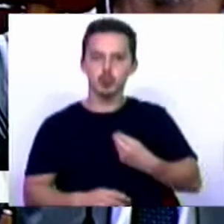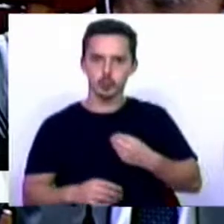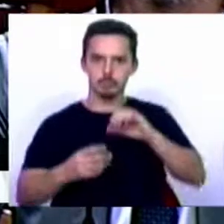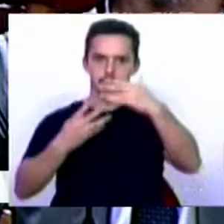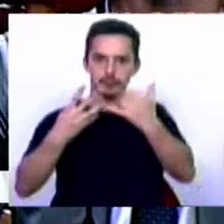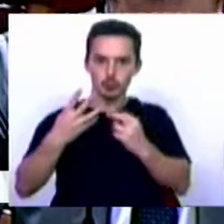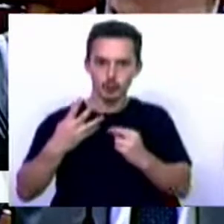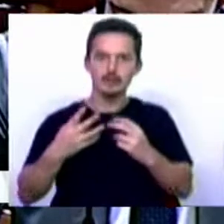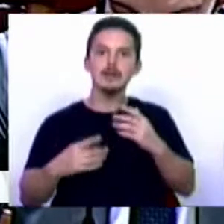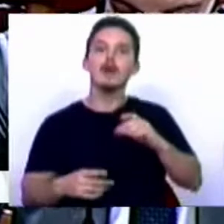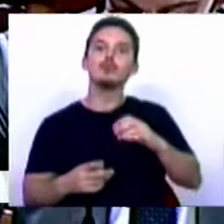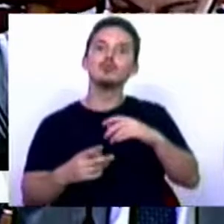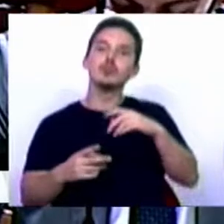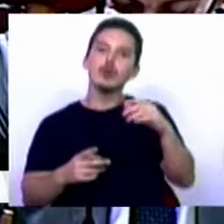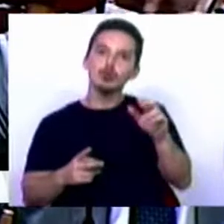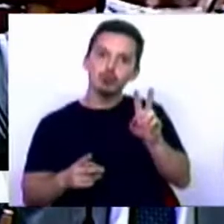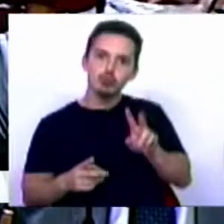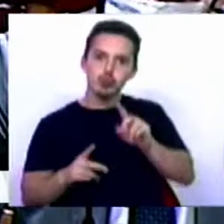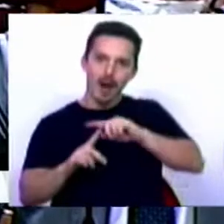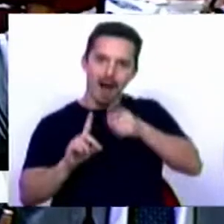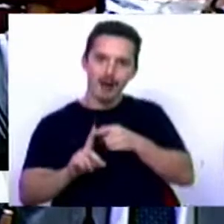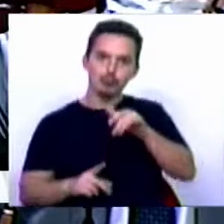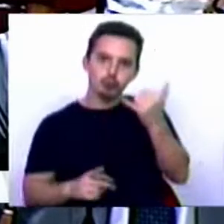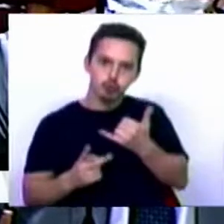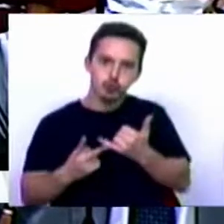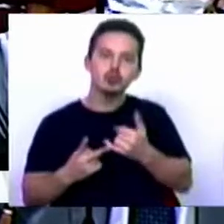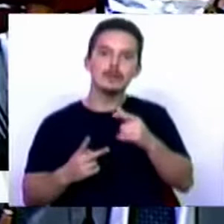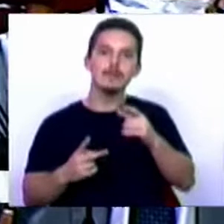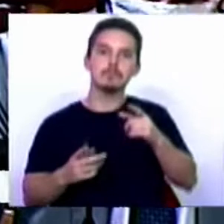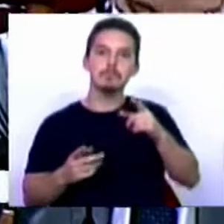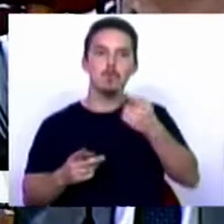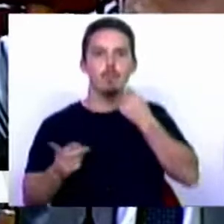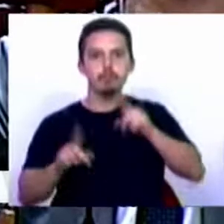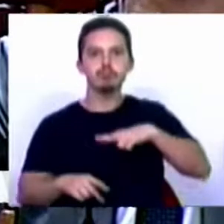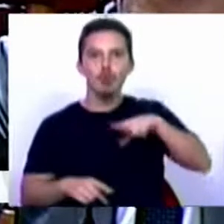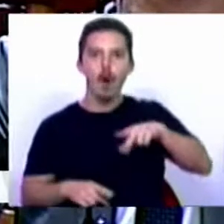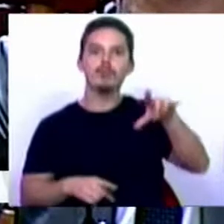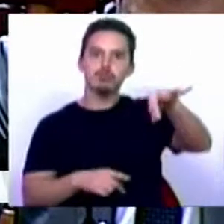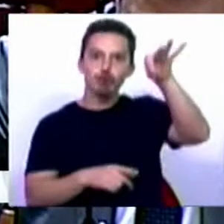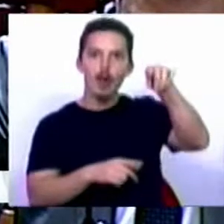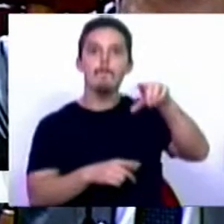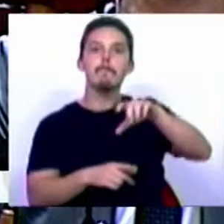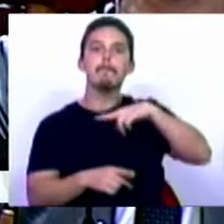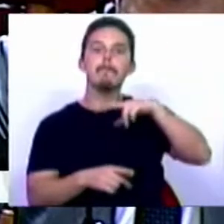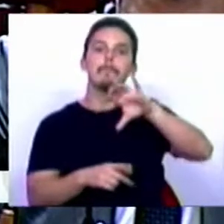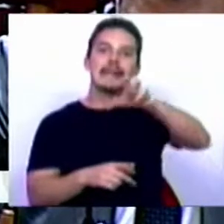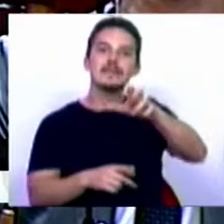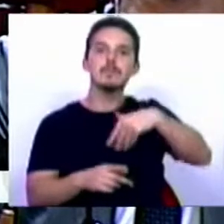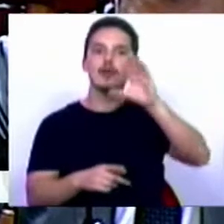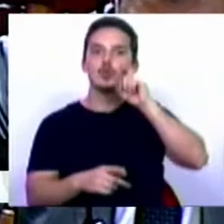segundo ano, Portugal foi considerado o terceiro país mais seguro do mundo. E isso deve-se muito